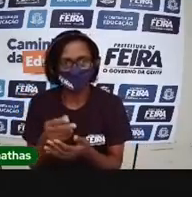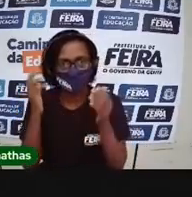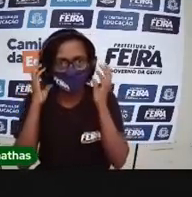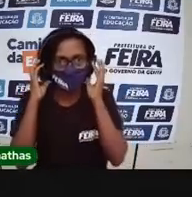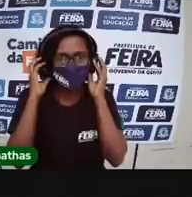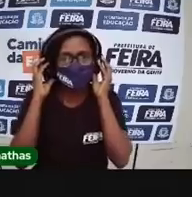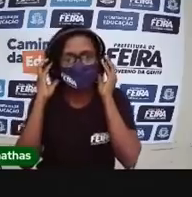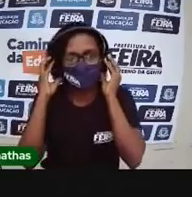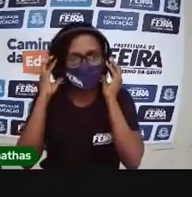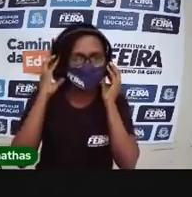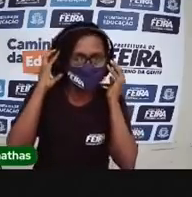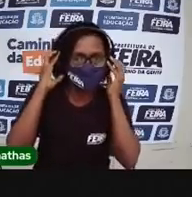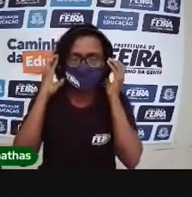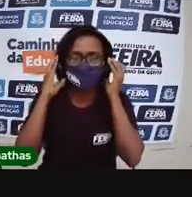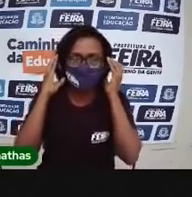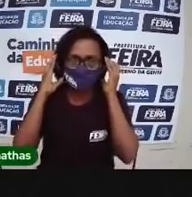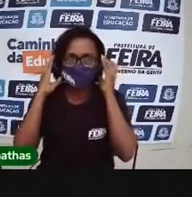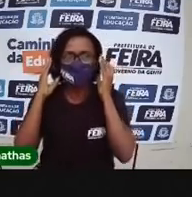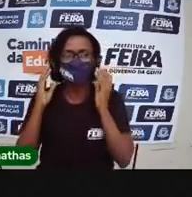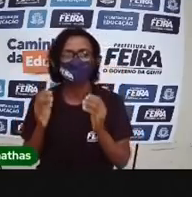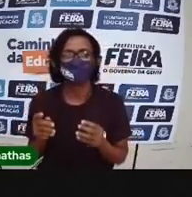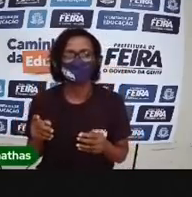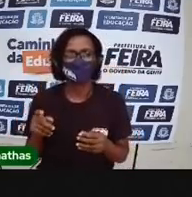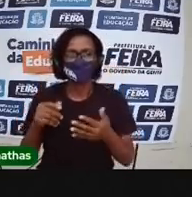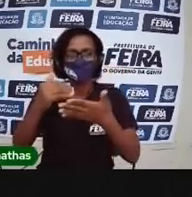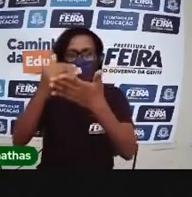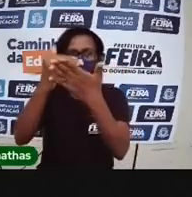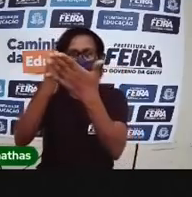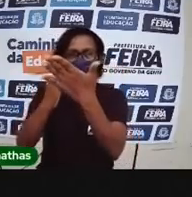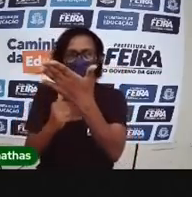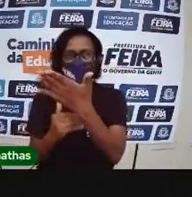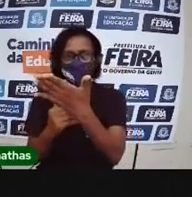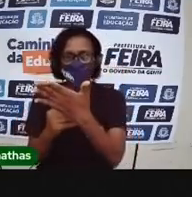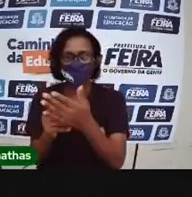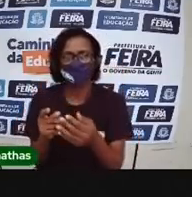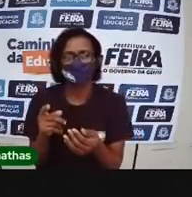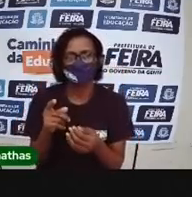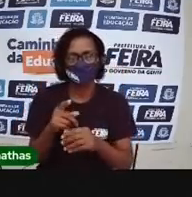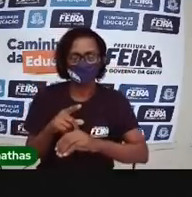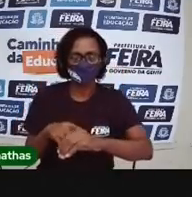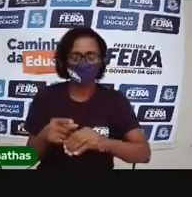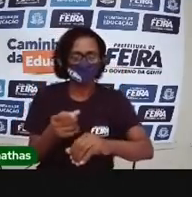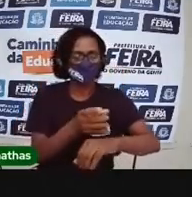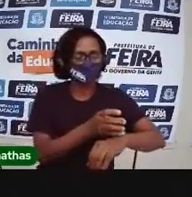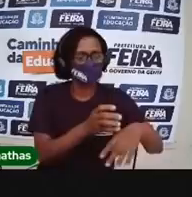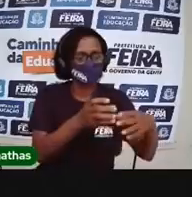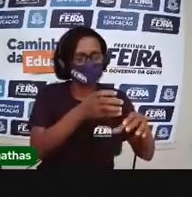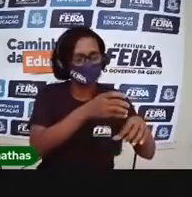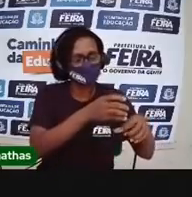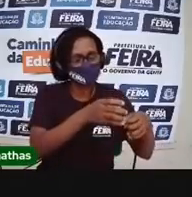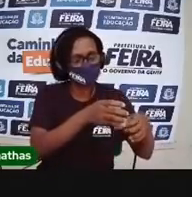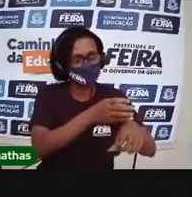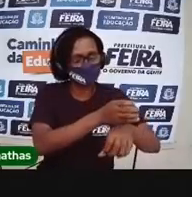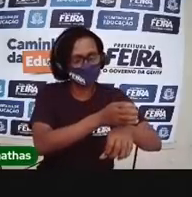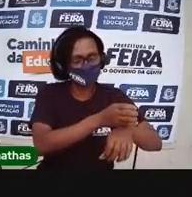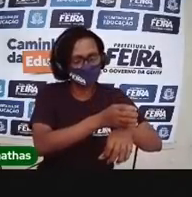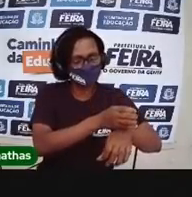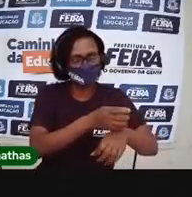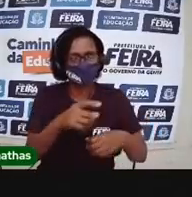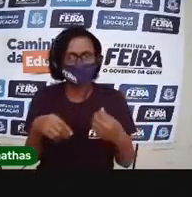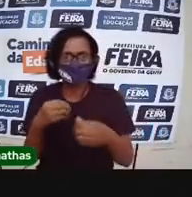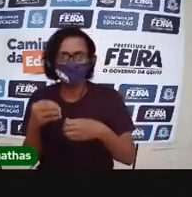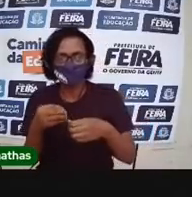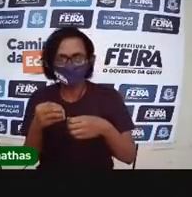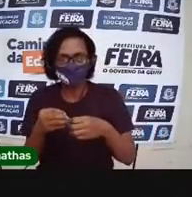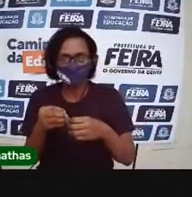Olha que bonitinho. Um calendário e um relógio, certo? O relógio,